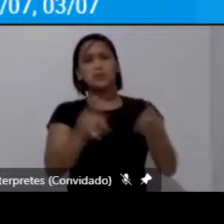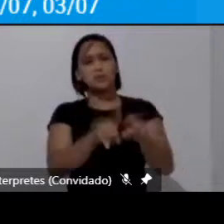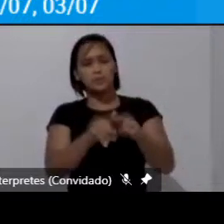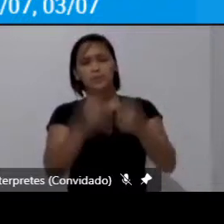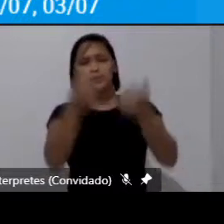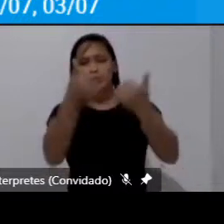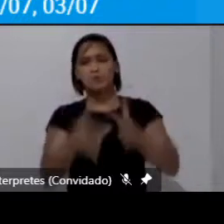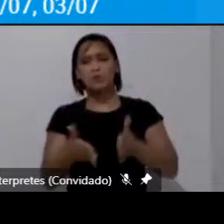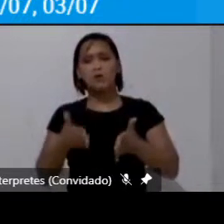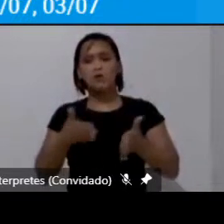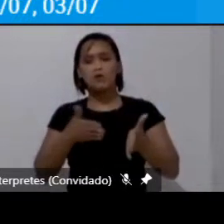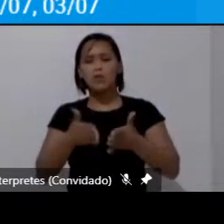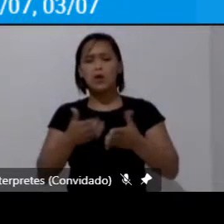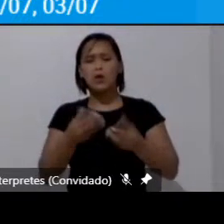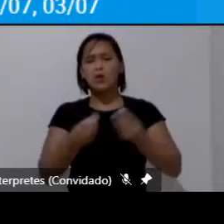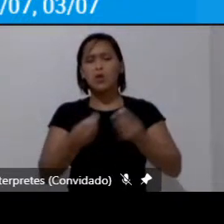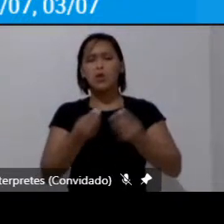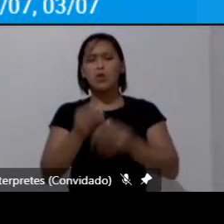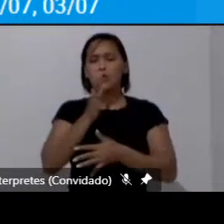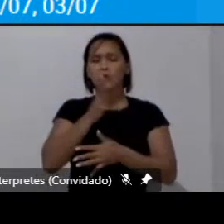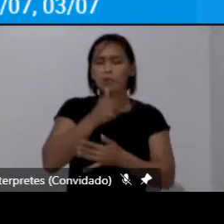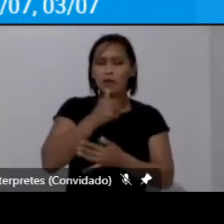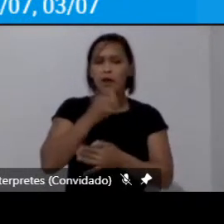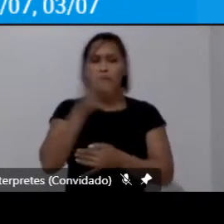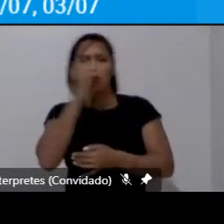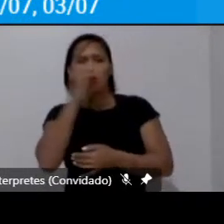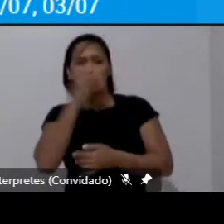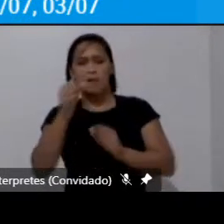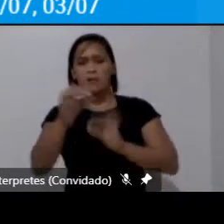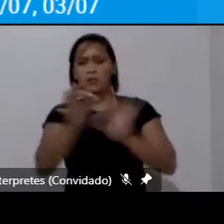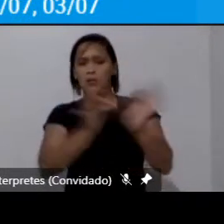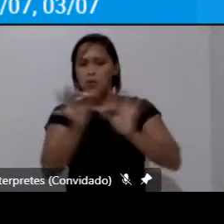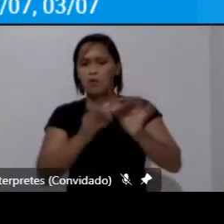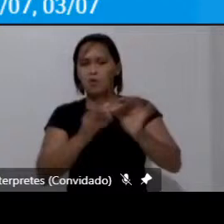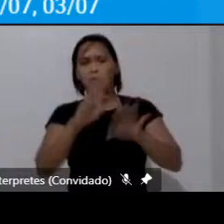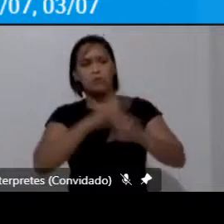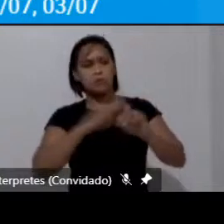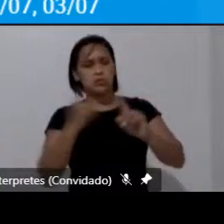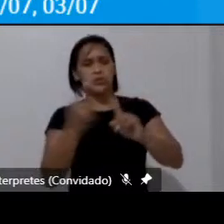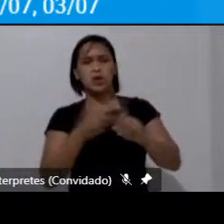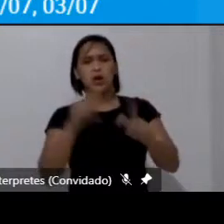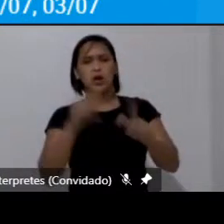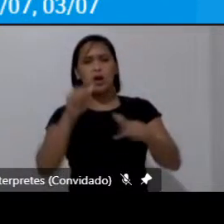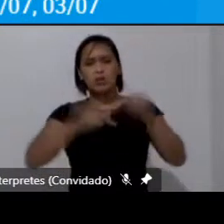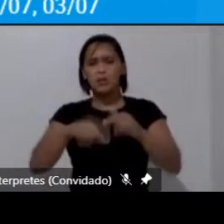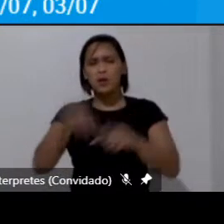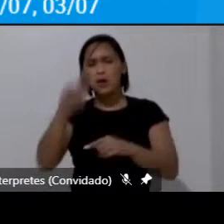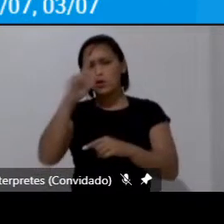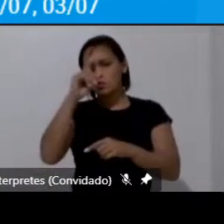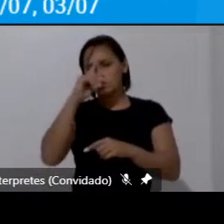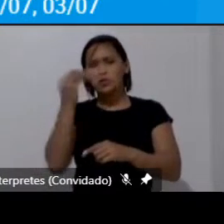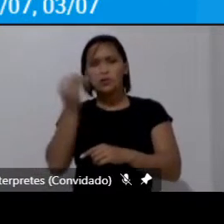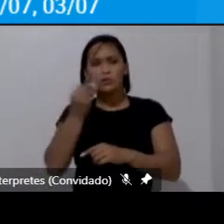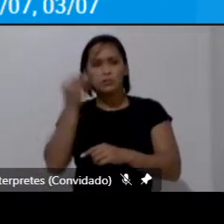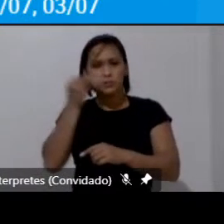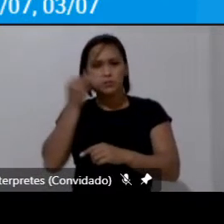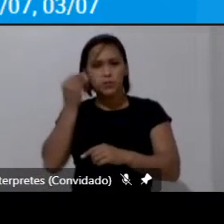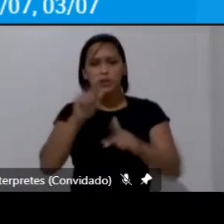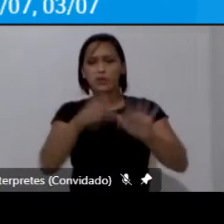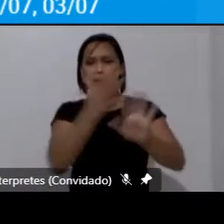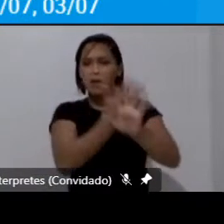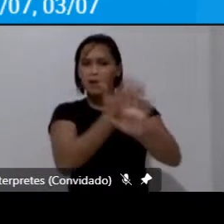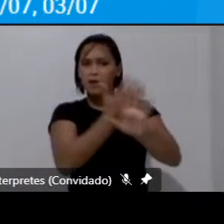ritmo qual é a norma e a ordem social nós temos que trabalhar todo dia a experiência do trabalho remoto está sendo muito